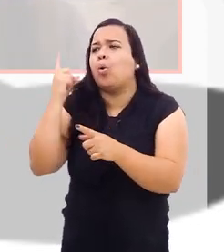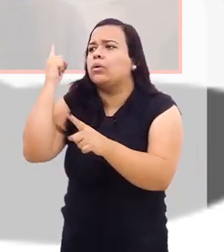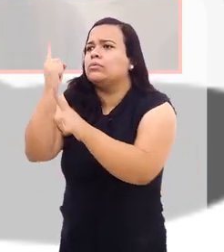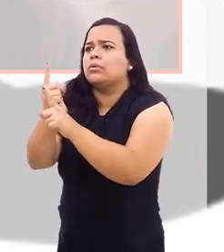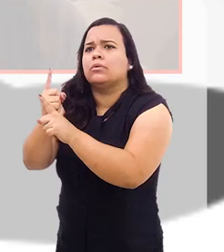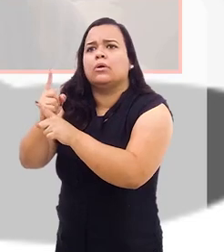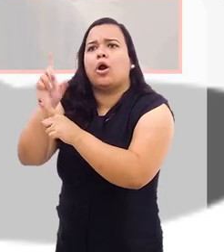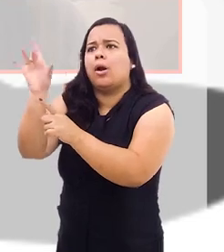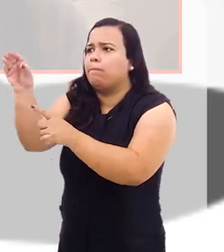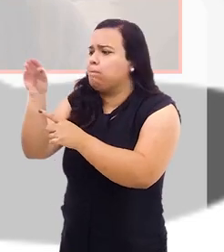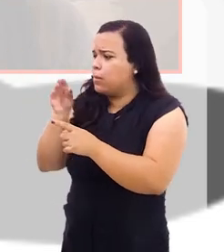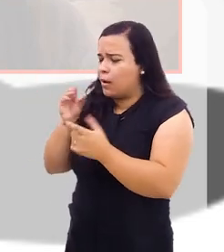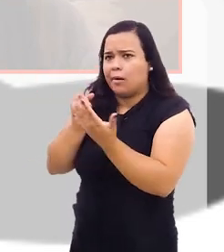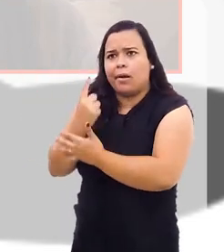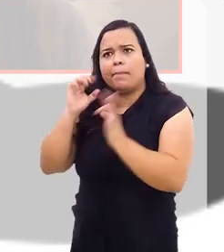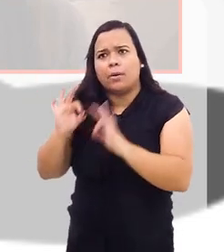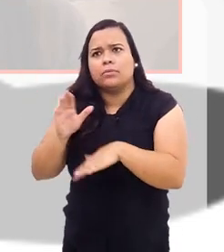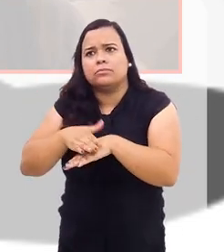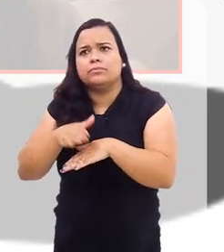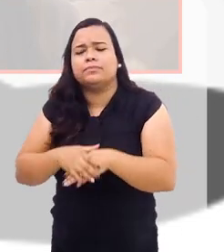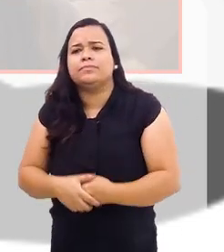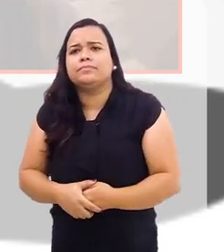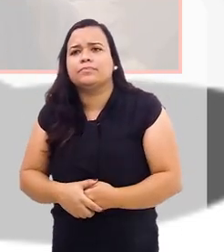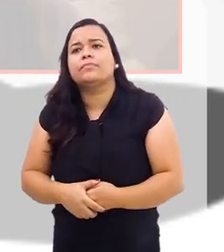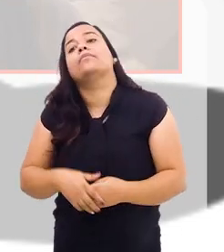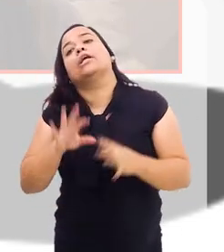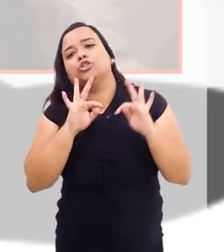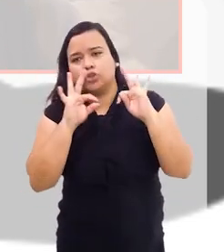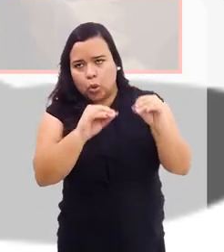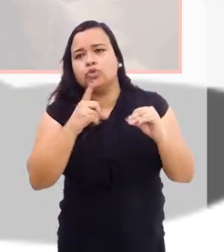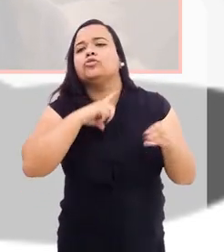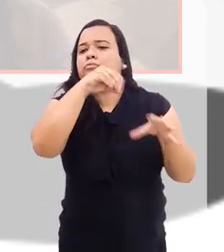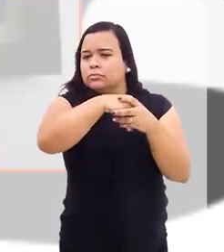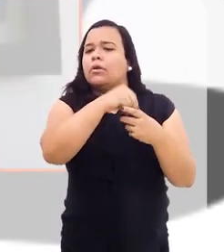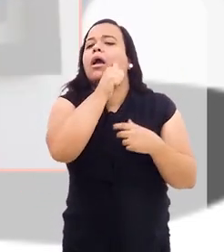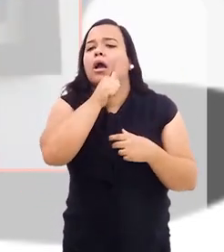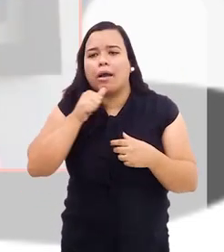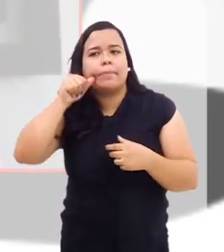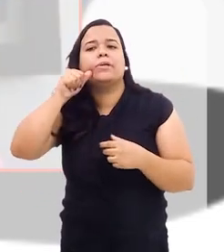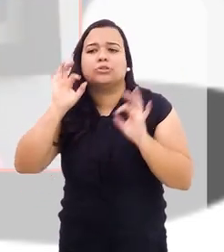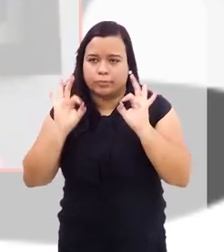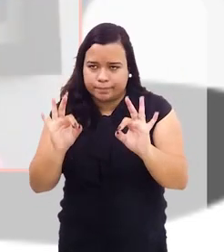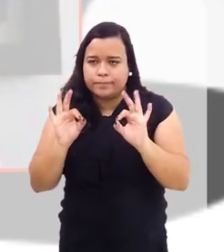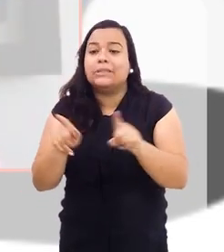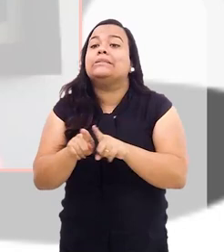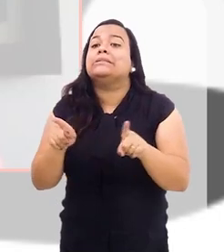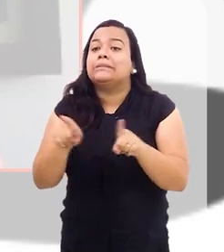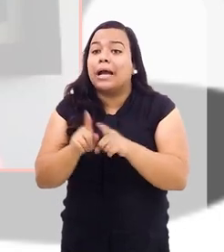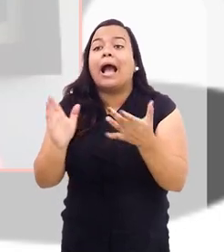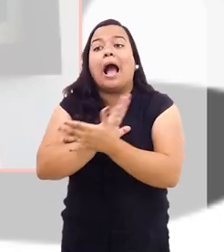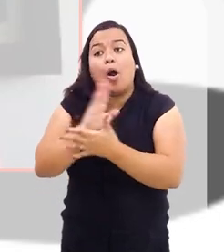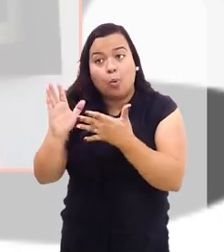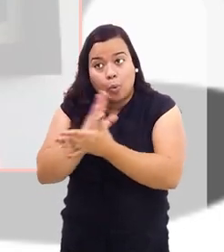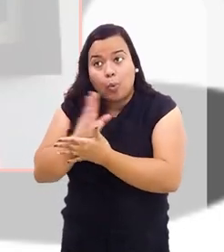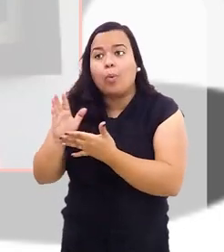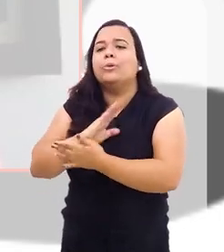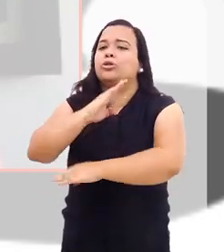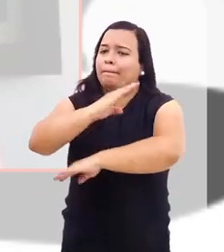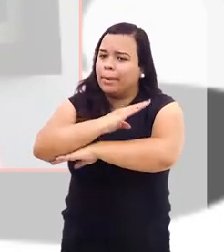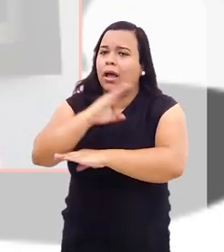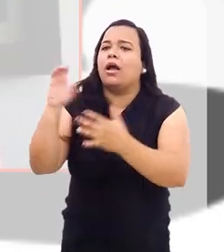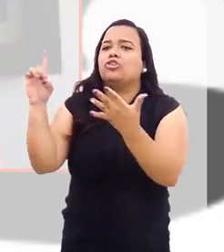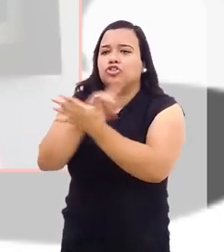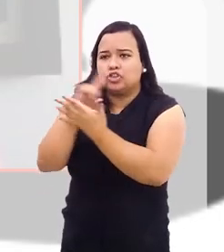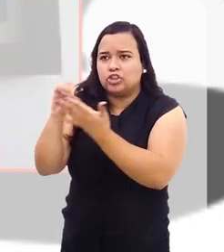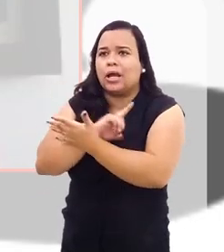Como é que a gente faz? Os livros estão todos na Amazon e algumas outras plataformas digitais também,